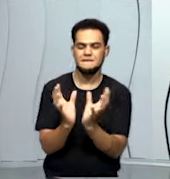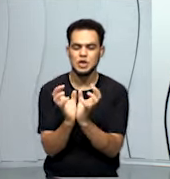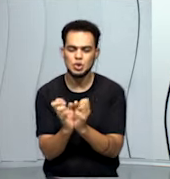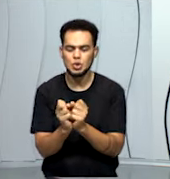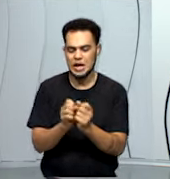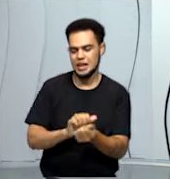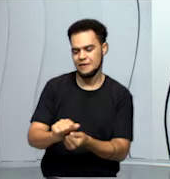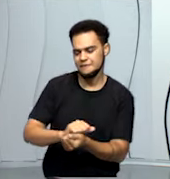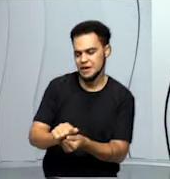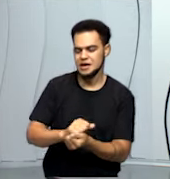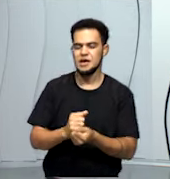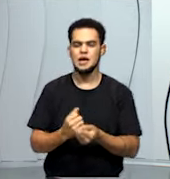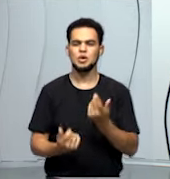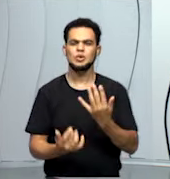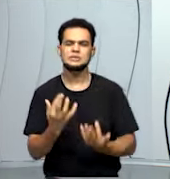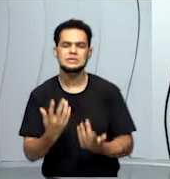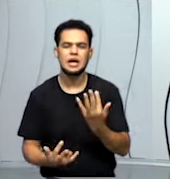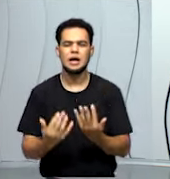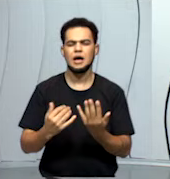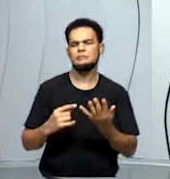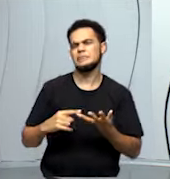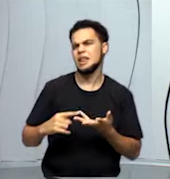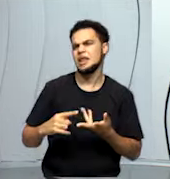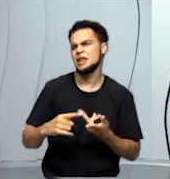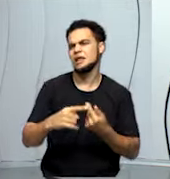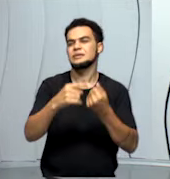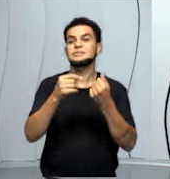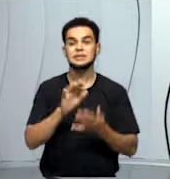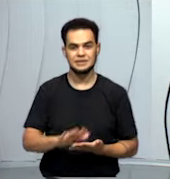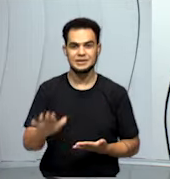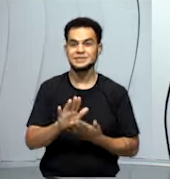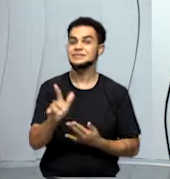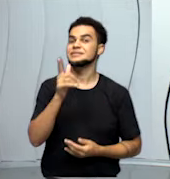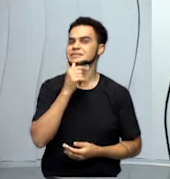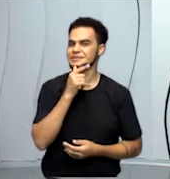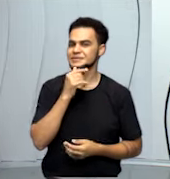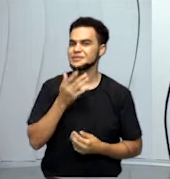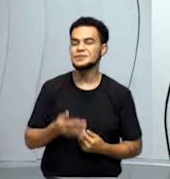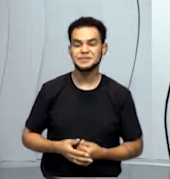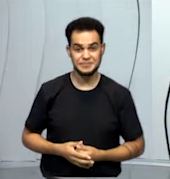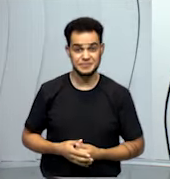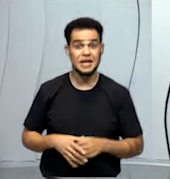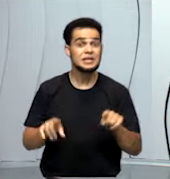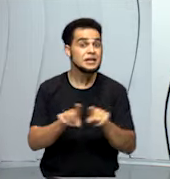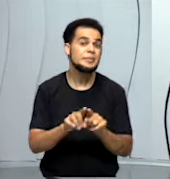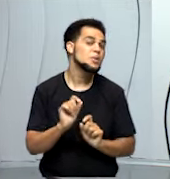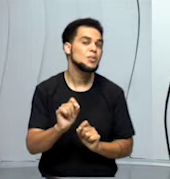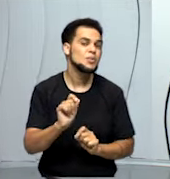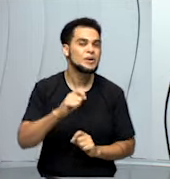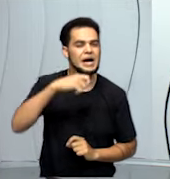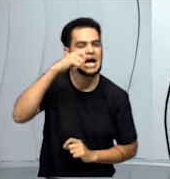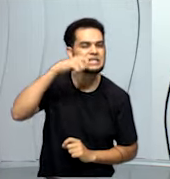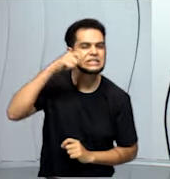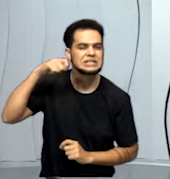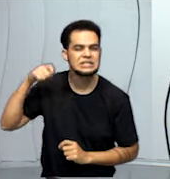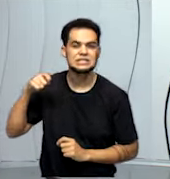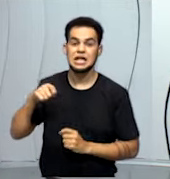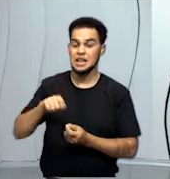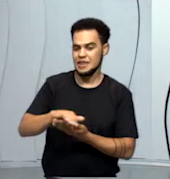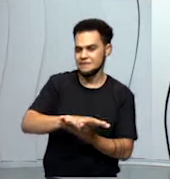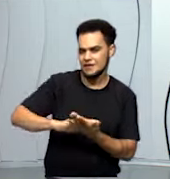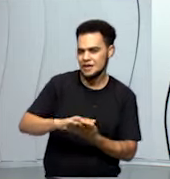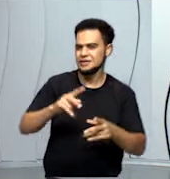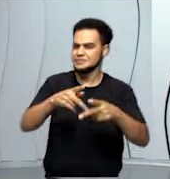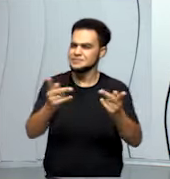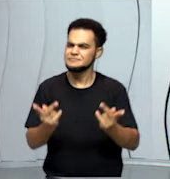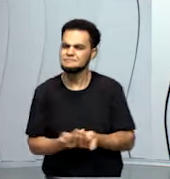cozinhar algumas coisas, isso tudo gasta água. E também para escovar os dentes, lavar a louça,